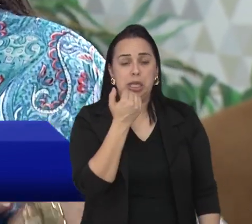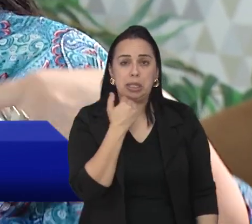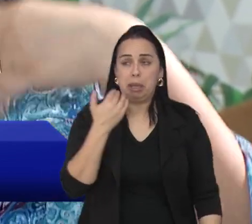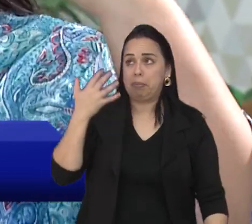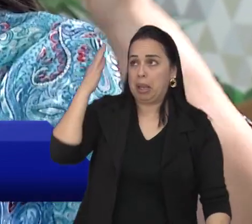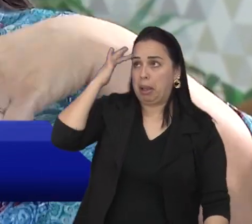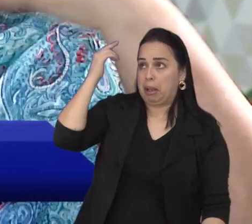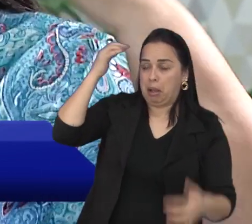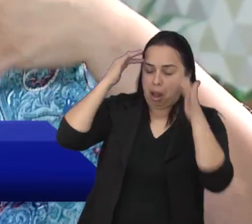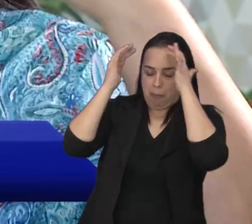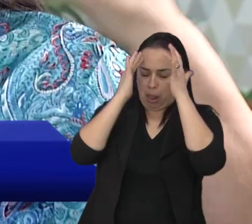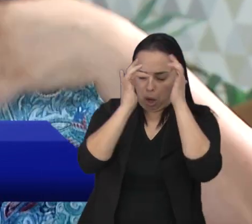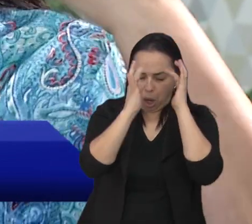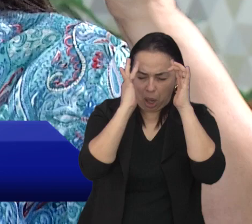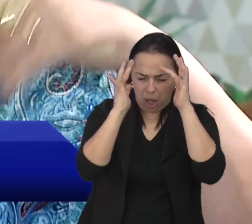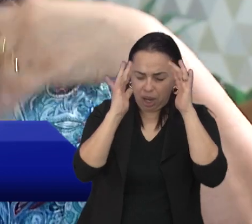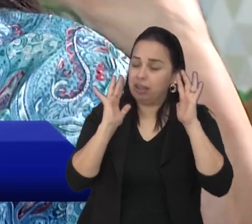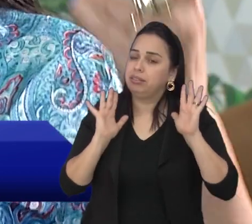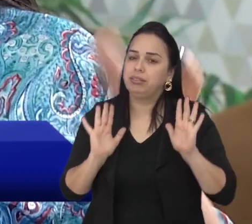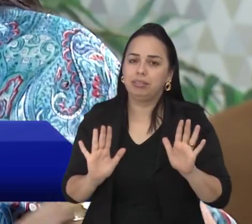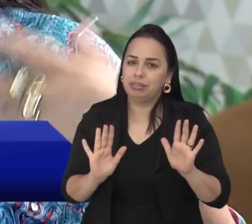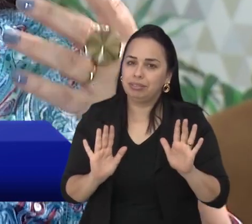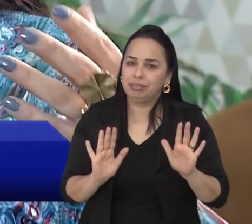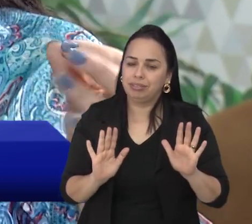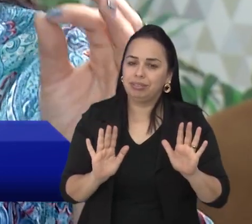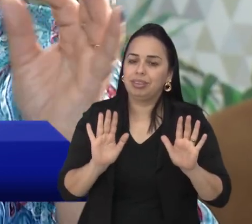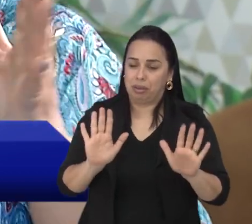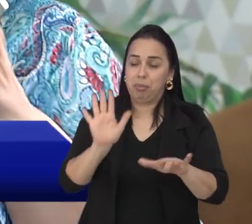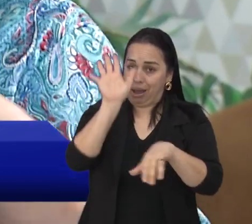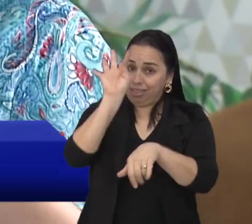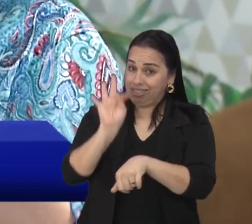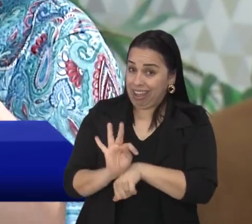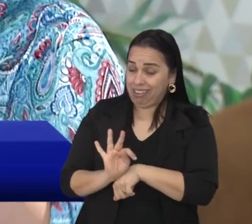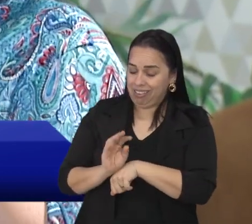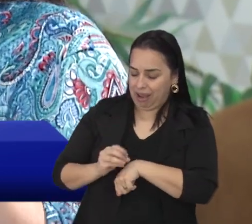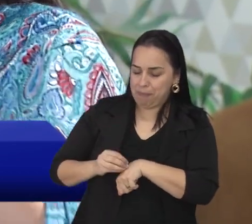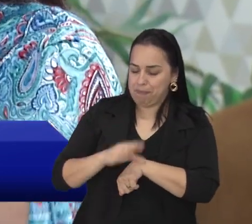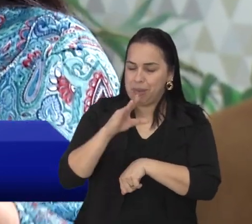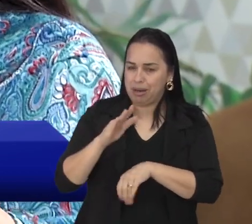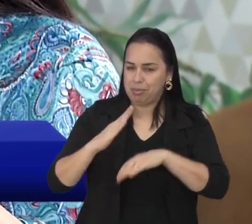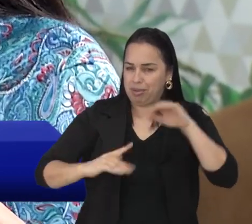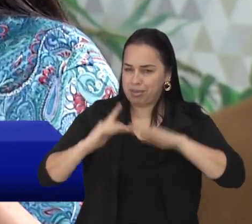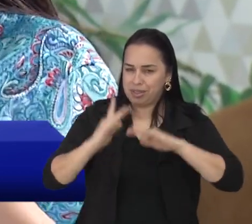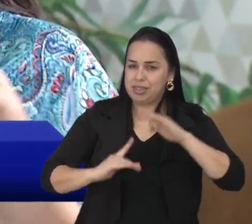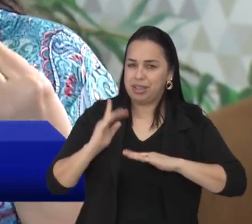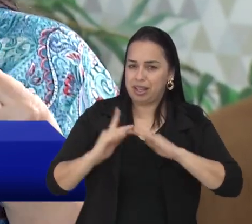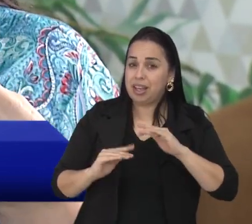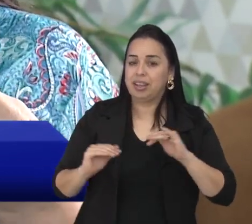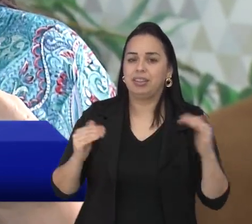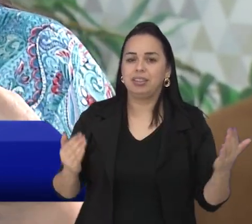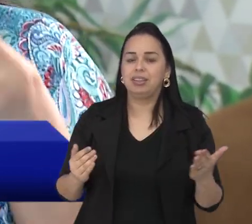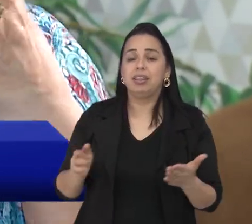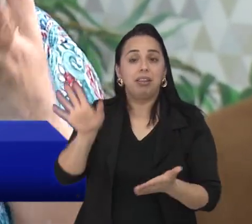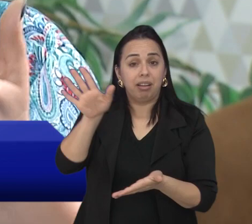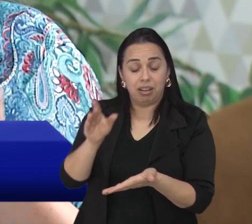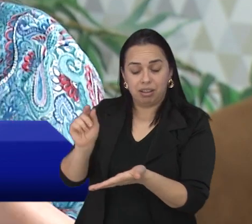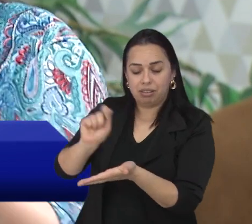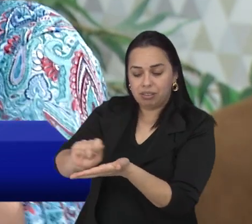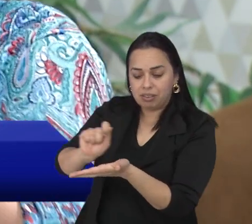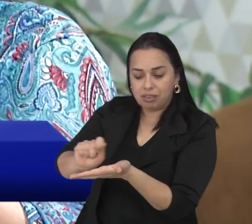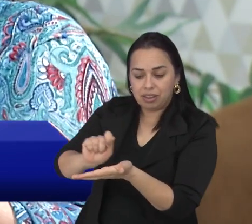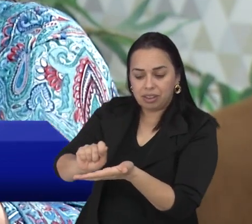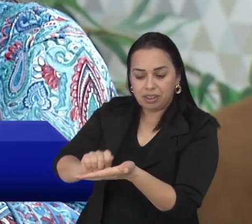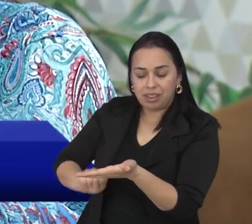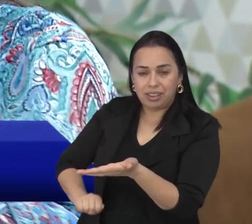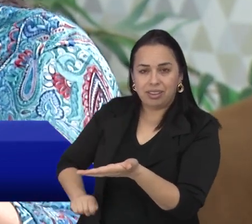não adianta, eu fico pensando muito, minha cabeça fica acelerada, eu tô pensando. Uma técnica prática pra você sair deste movimento